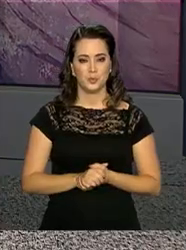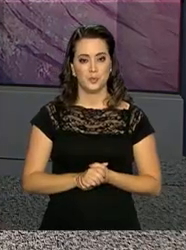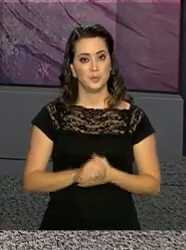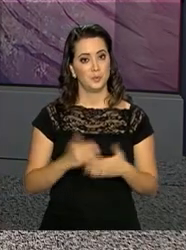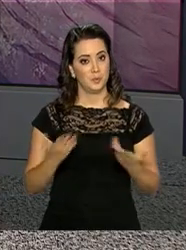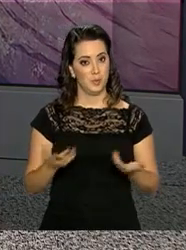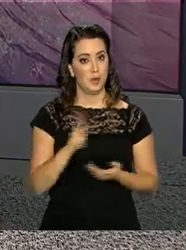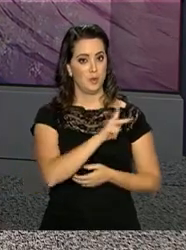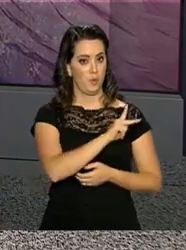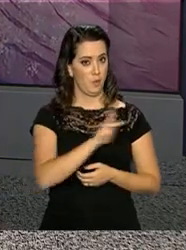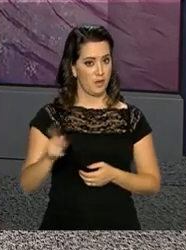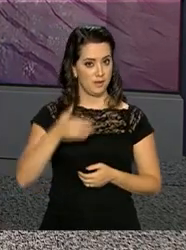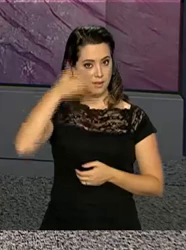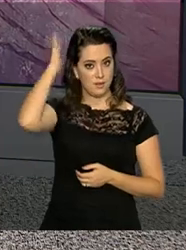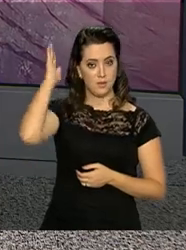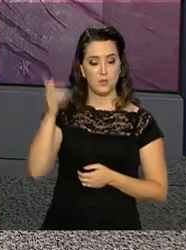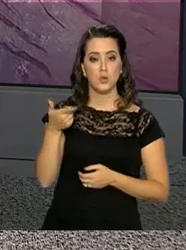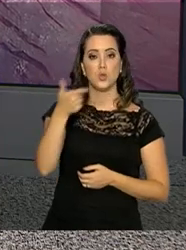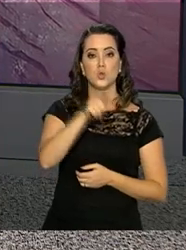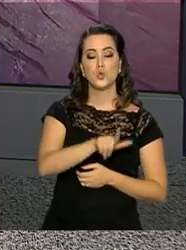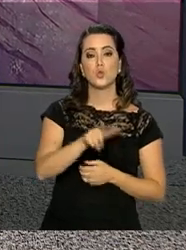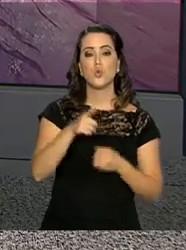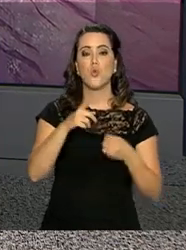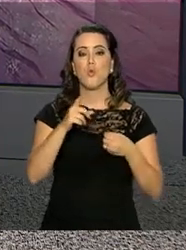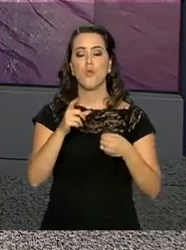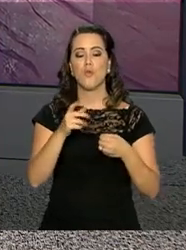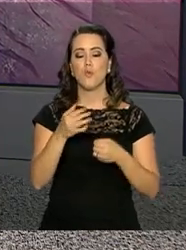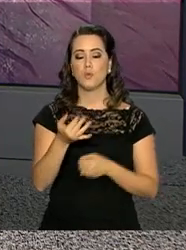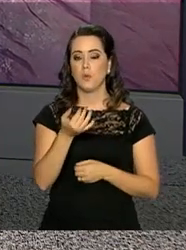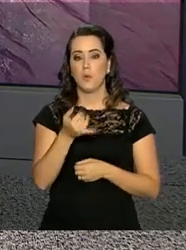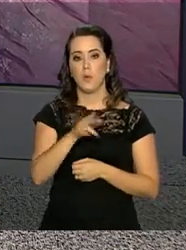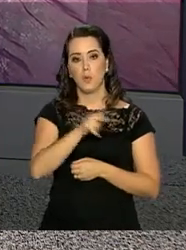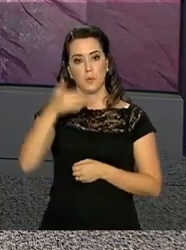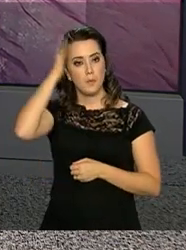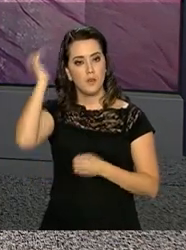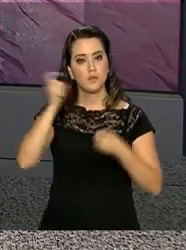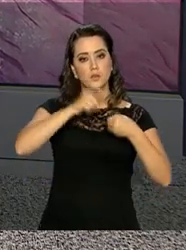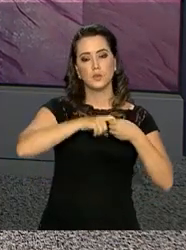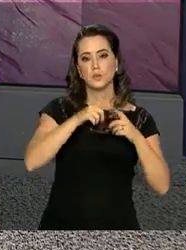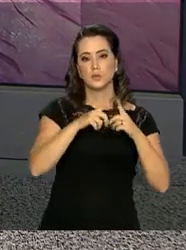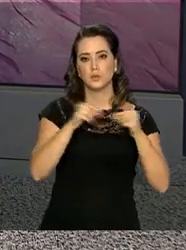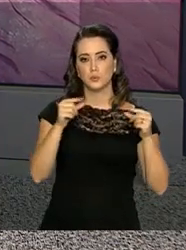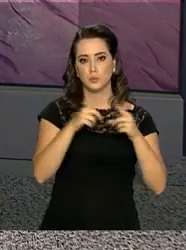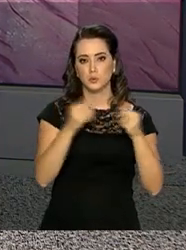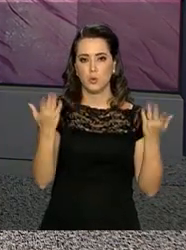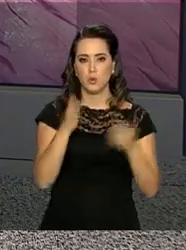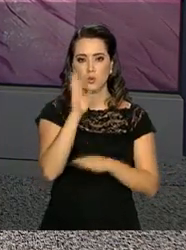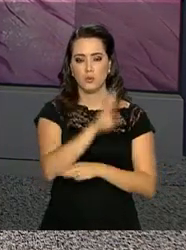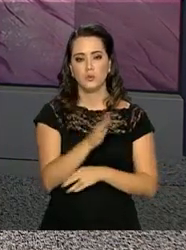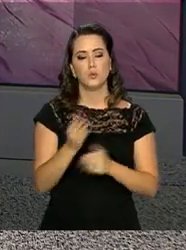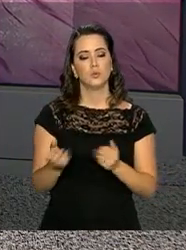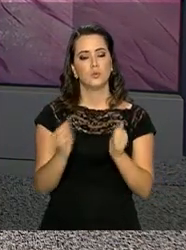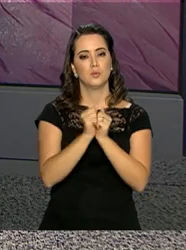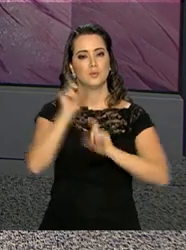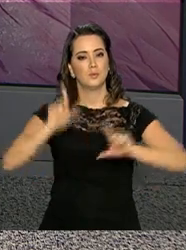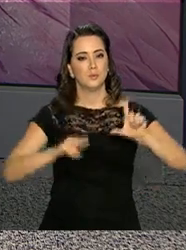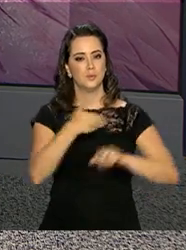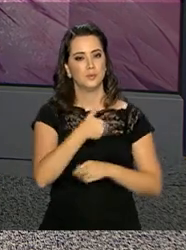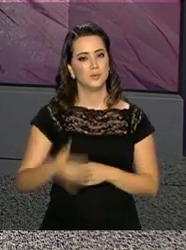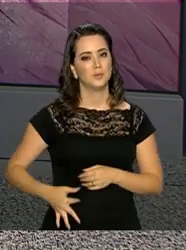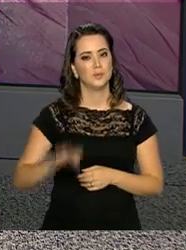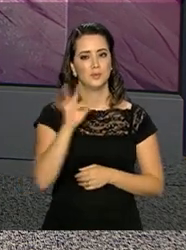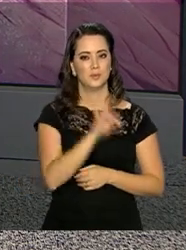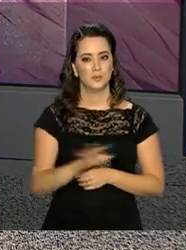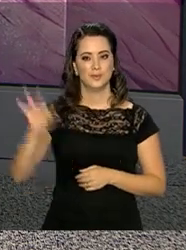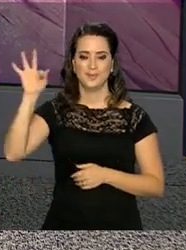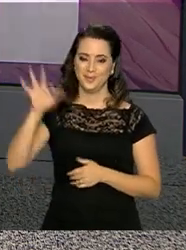E o presidente Michel Temer retornou à Brasília na tarde desta quarta-feira. Continue com a gente aqui na NBR, a